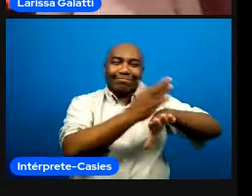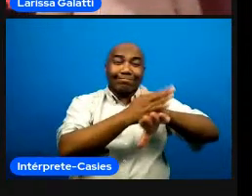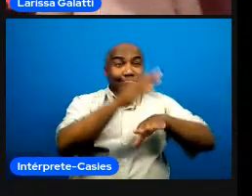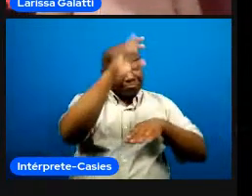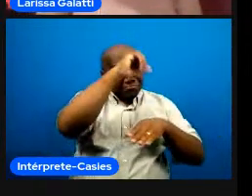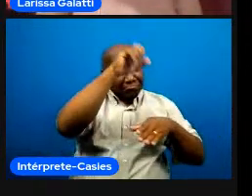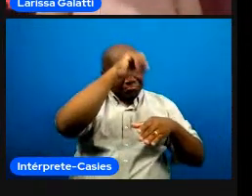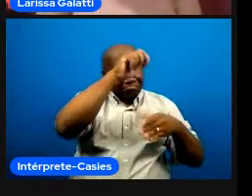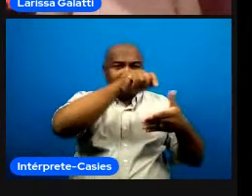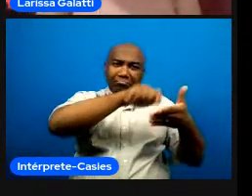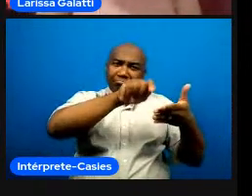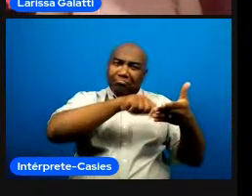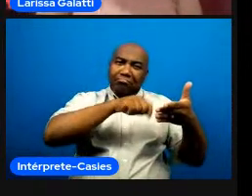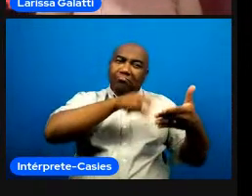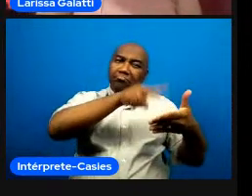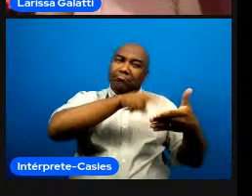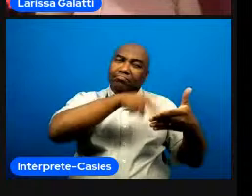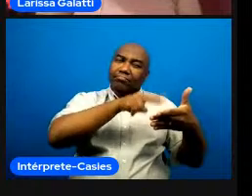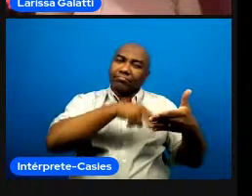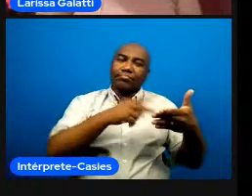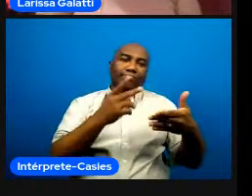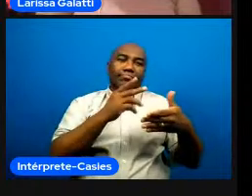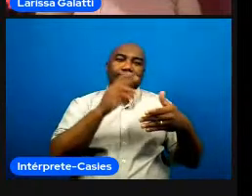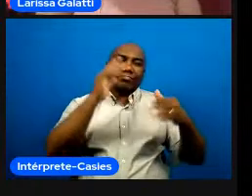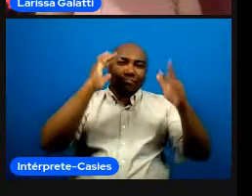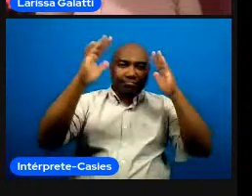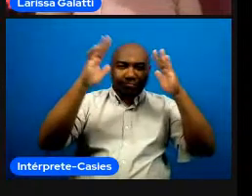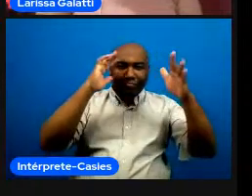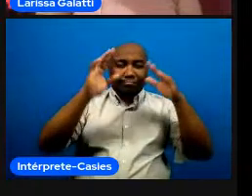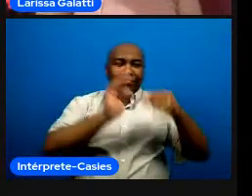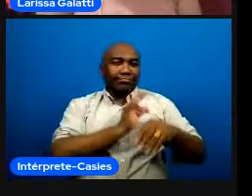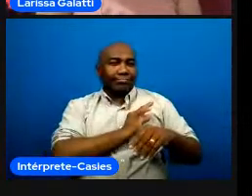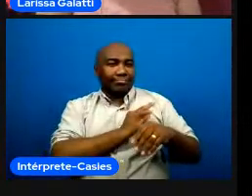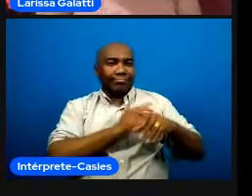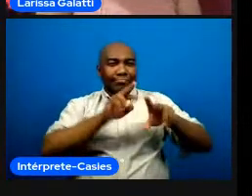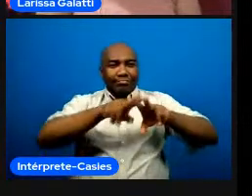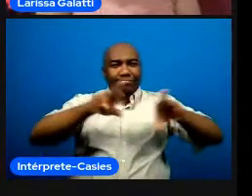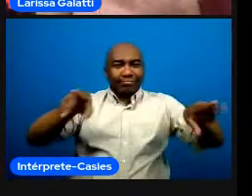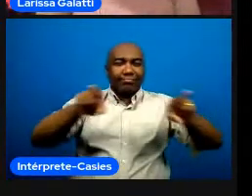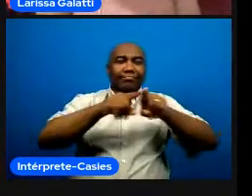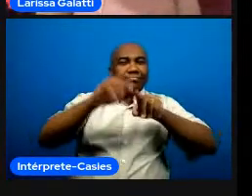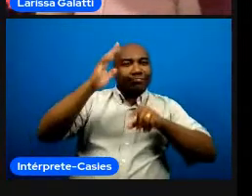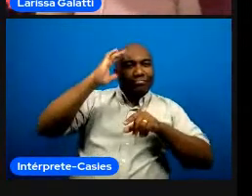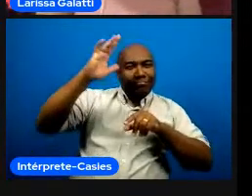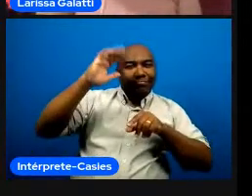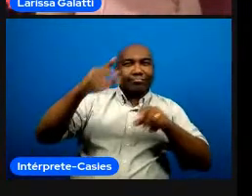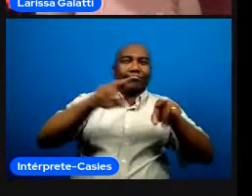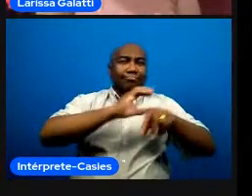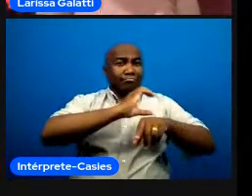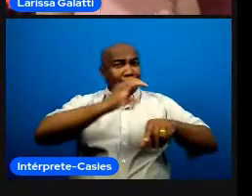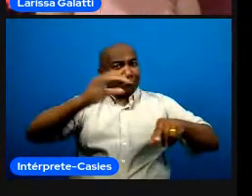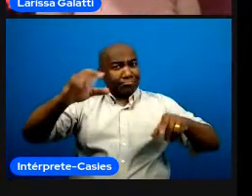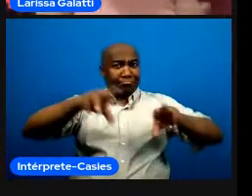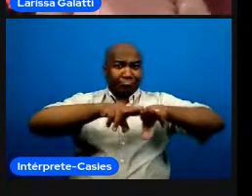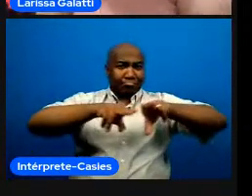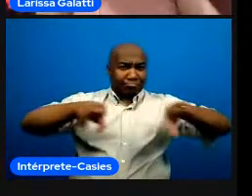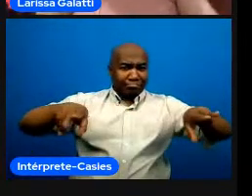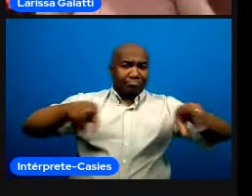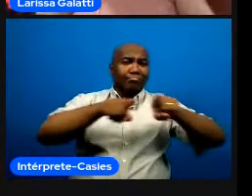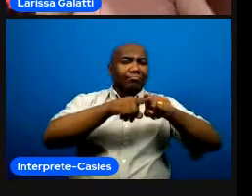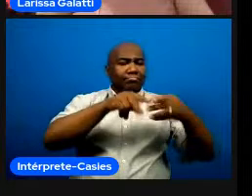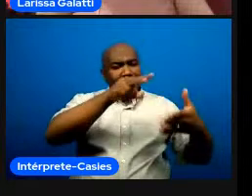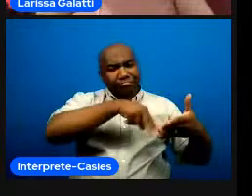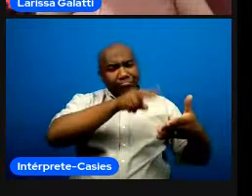científica professores e professoras que estão na escola também né sobretudo quem tem a chance de estudar numa universidade que já tem ciência isso já é